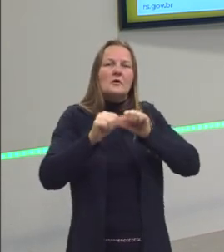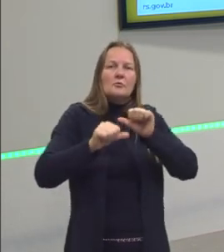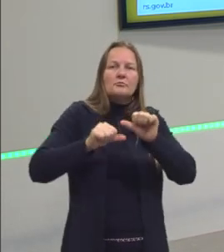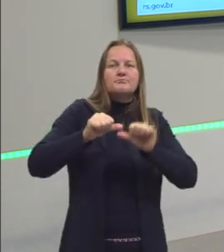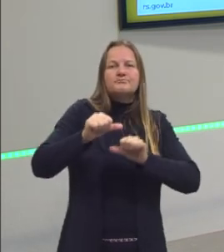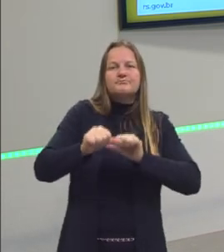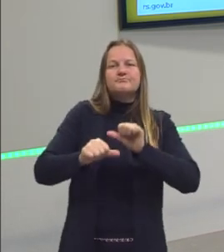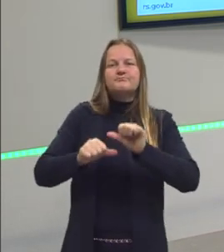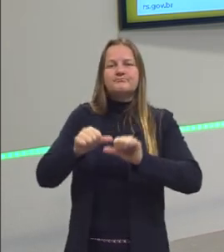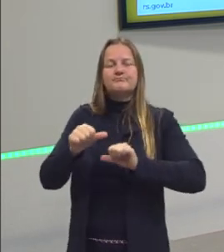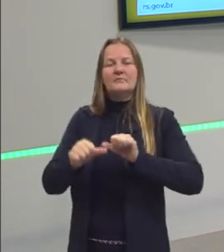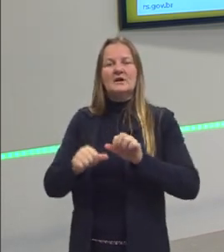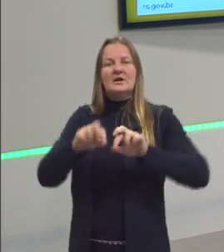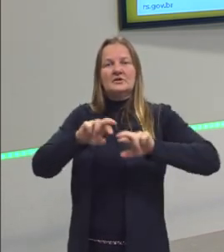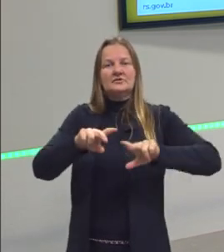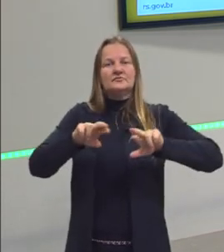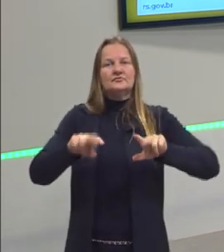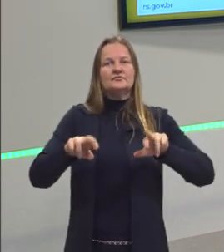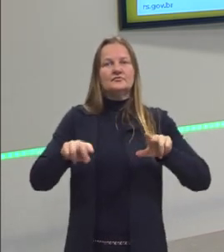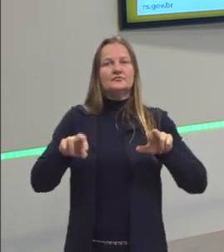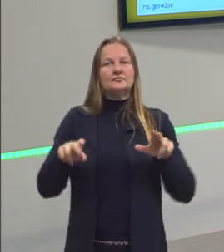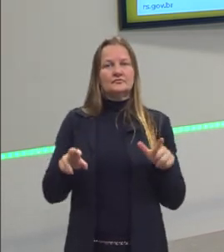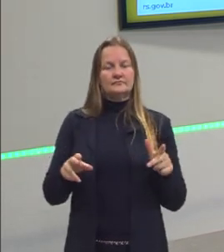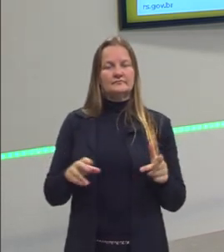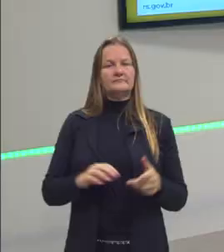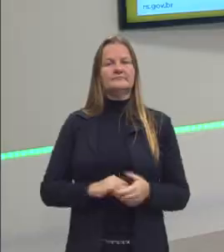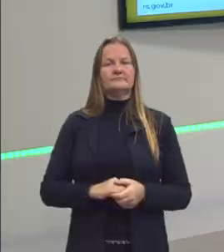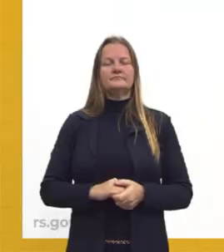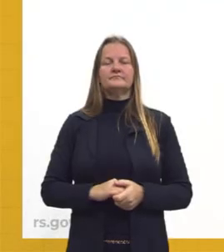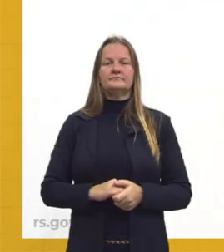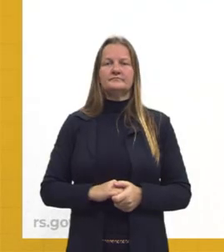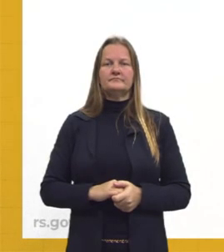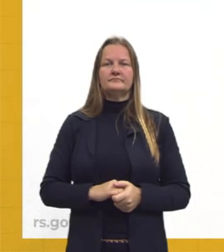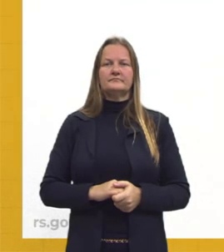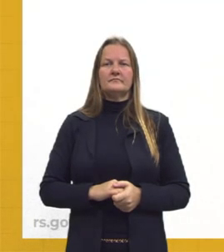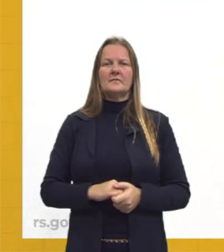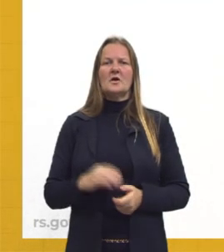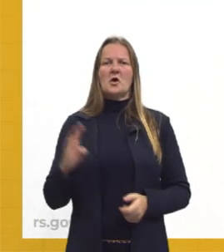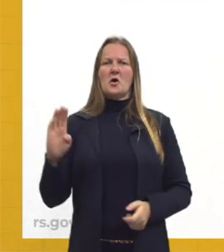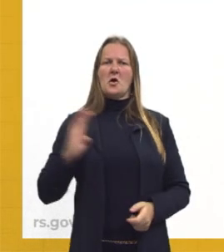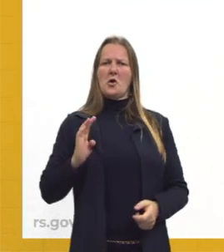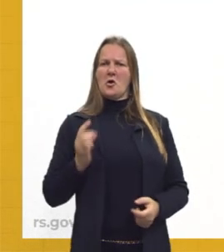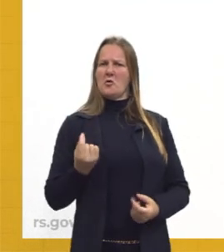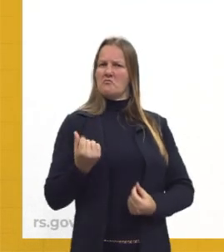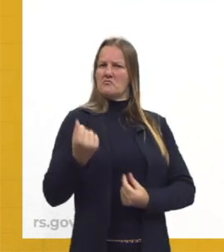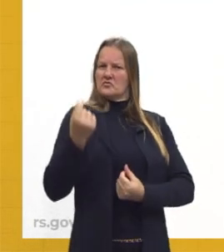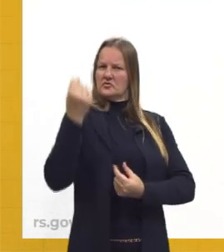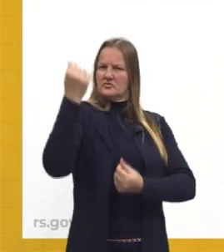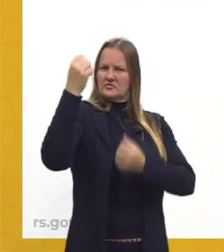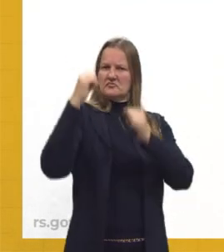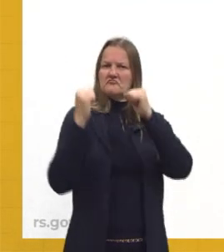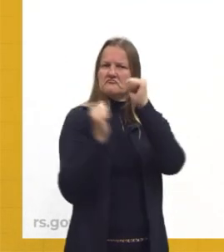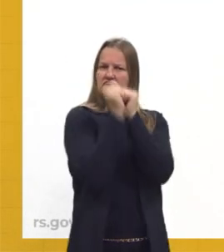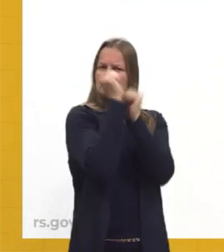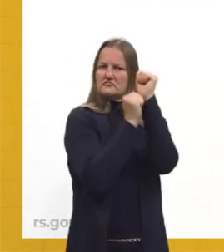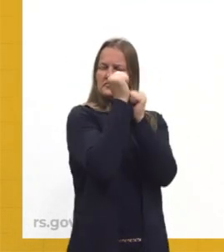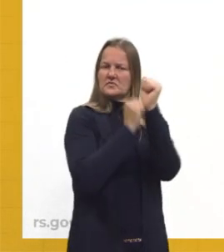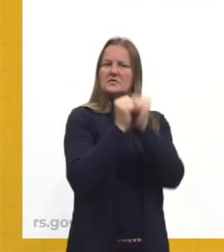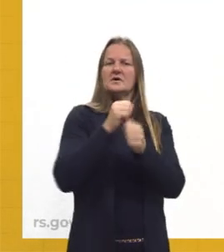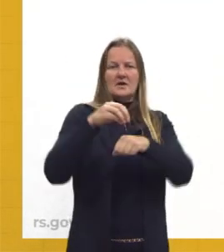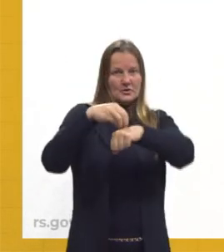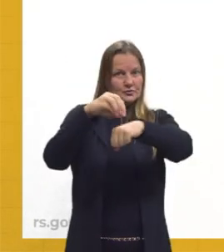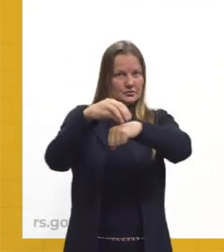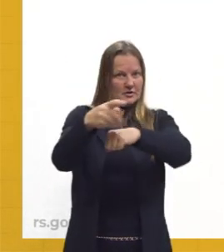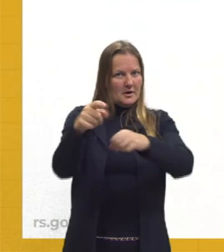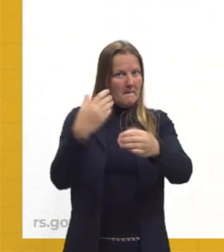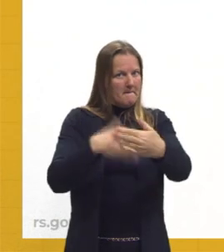diversificar. Daqui vai sair a burguesia industrial brasileira, tá, gurizada? Fica com essa dica aí,